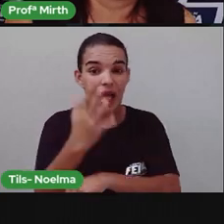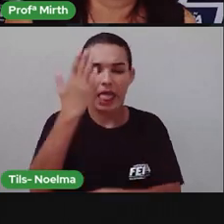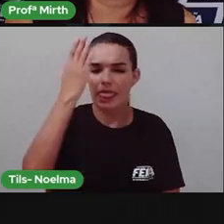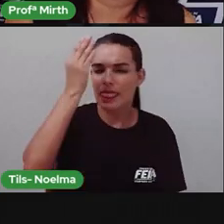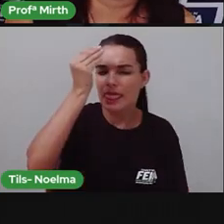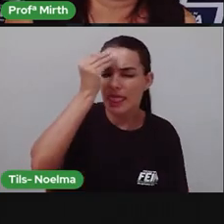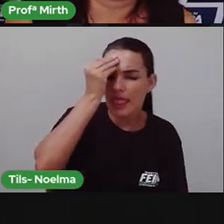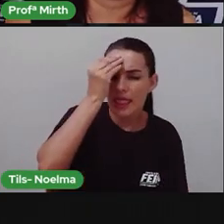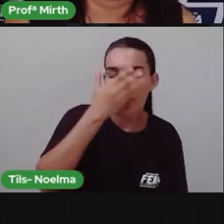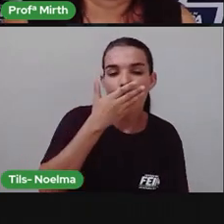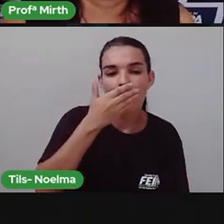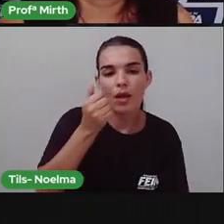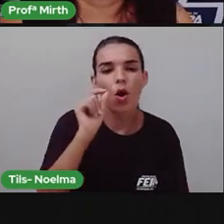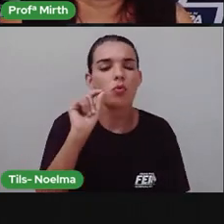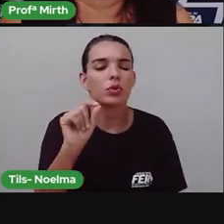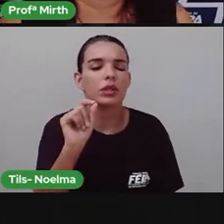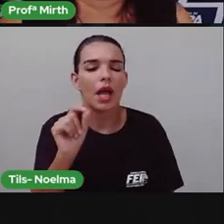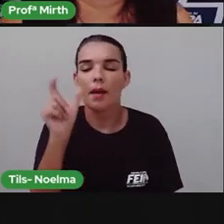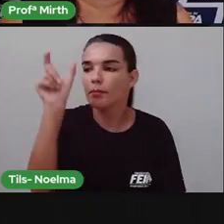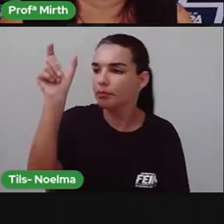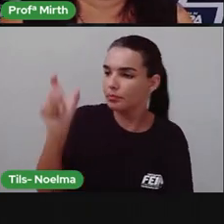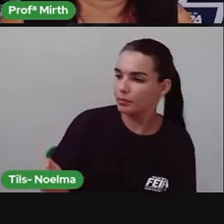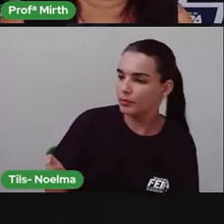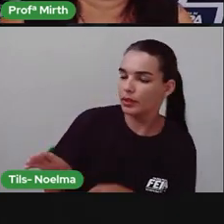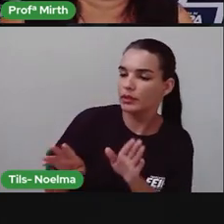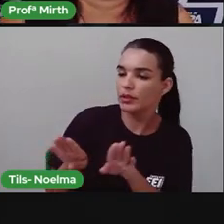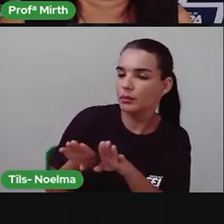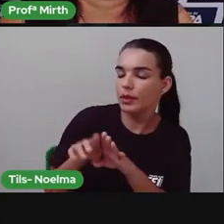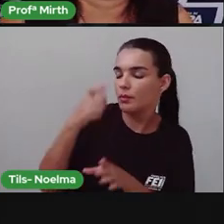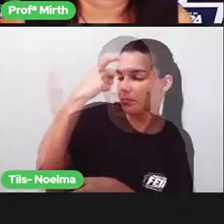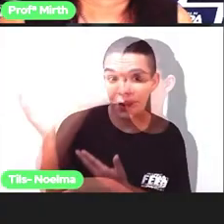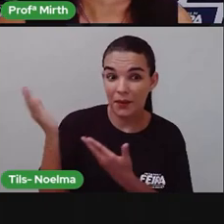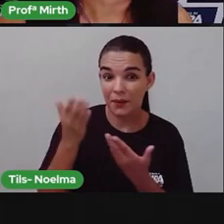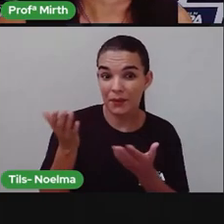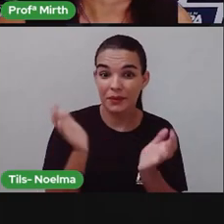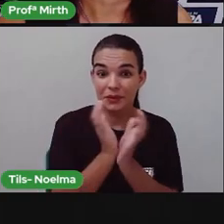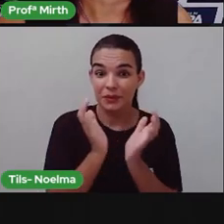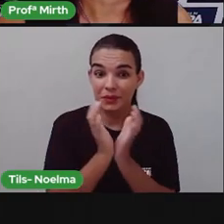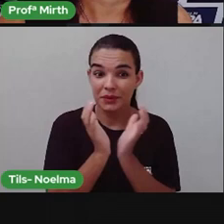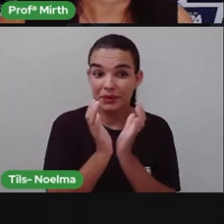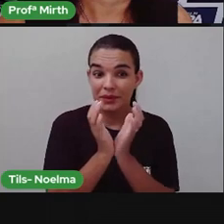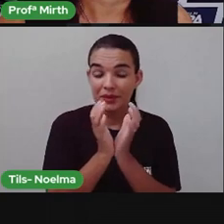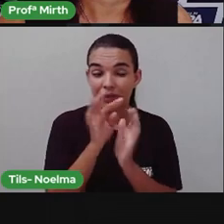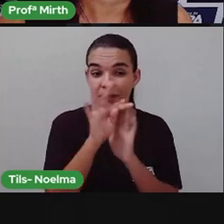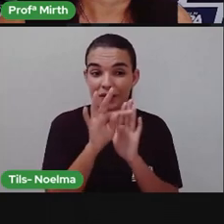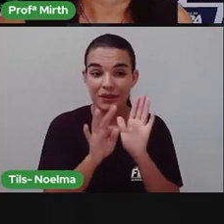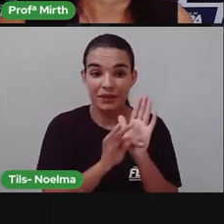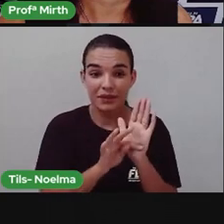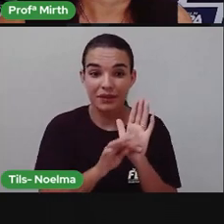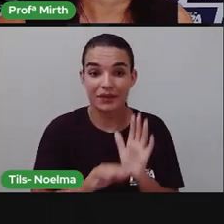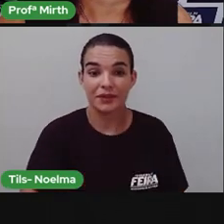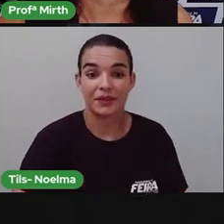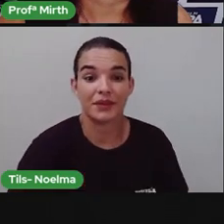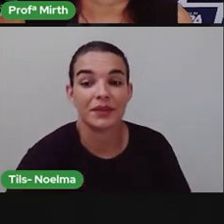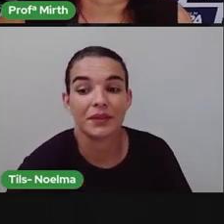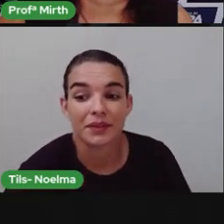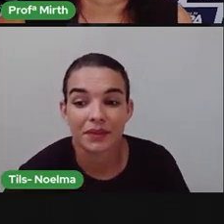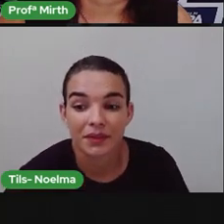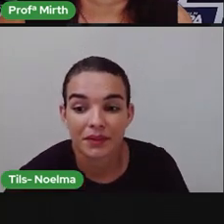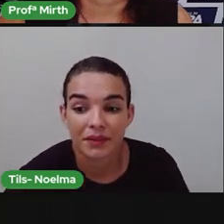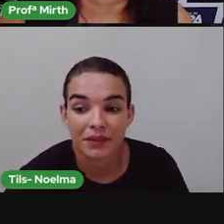é biografia e o que é autobiografia. E o nosso assunto de hoje é